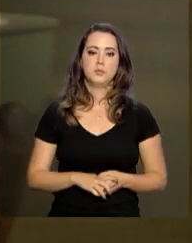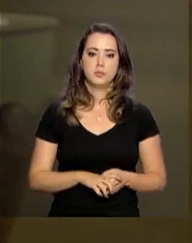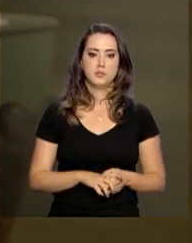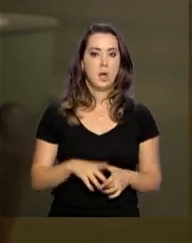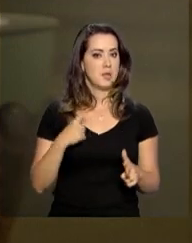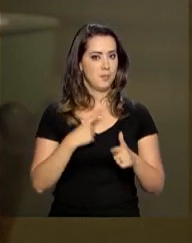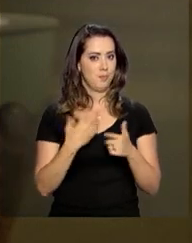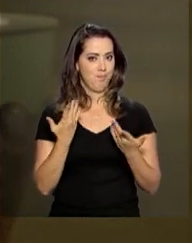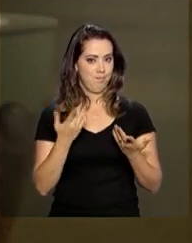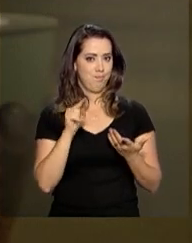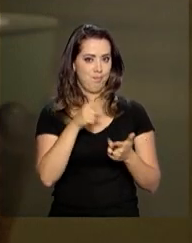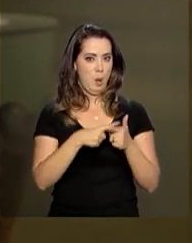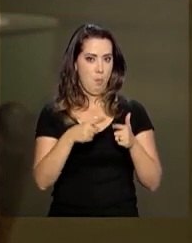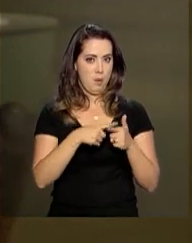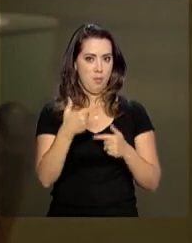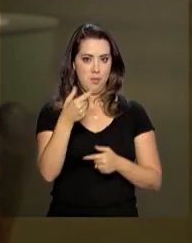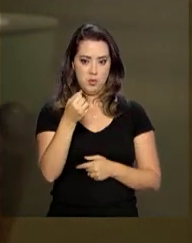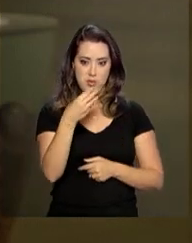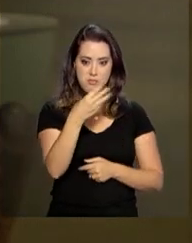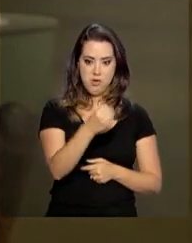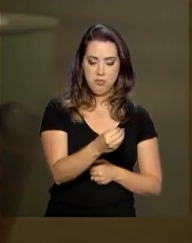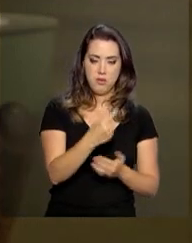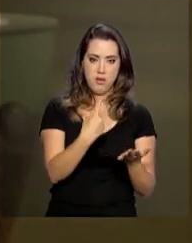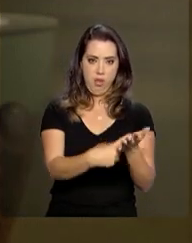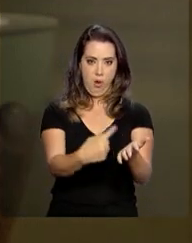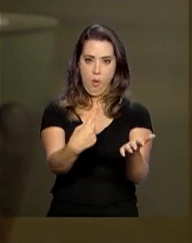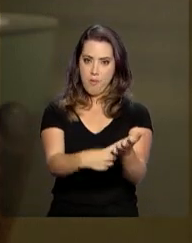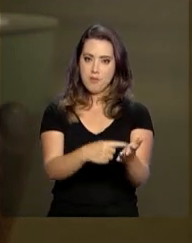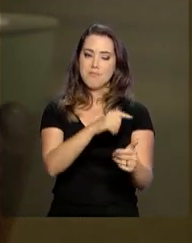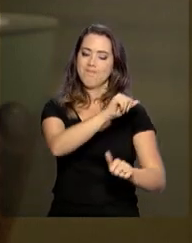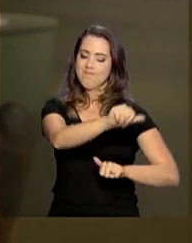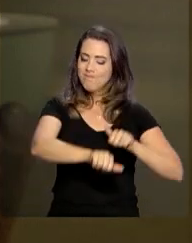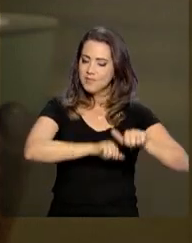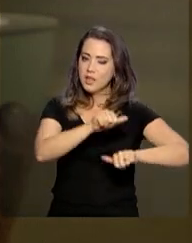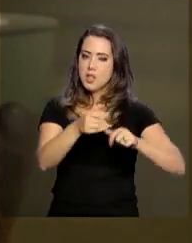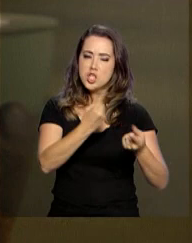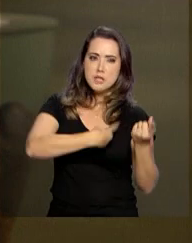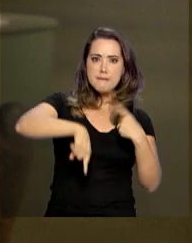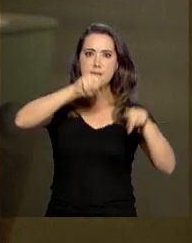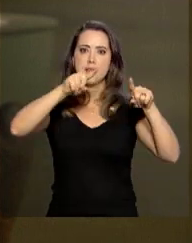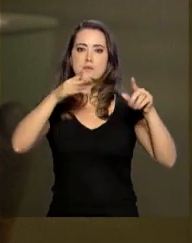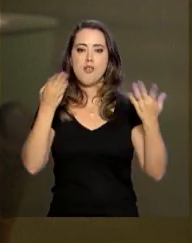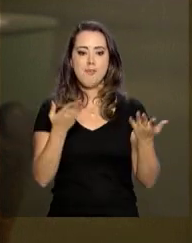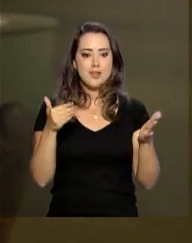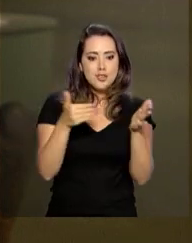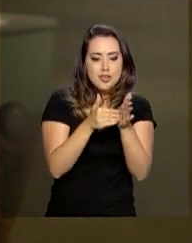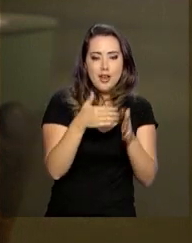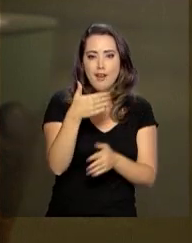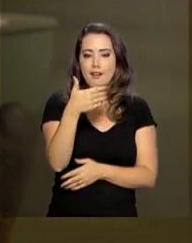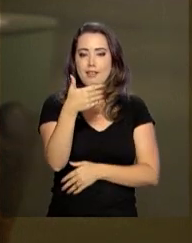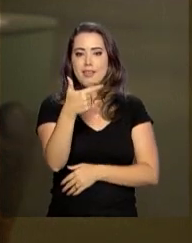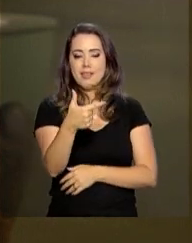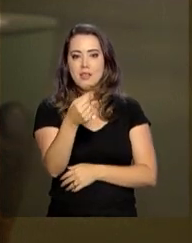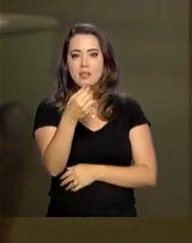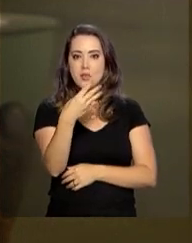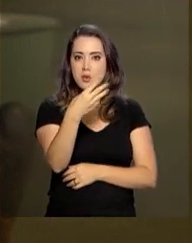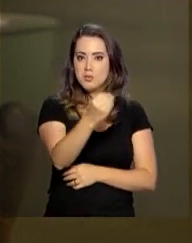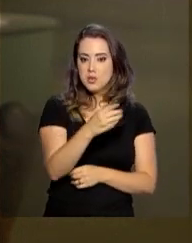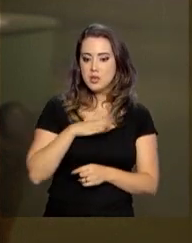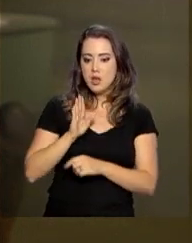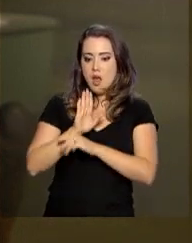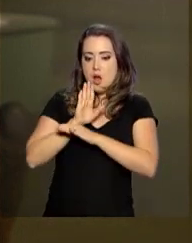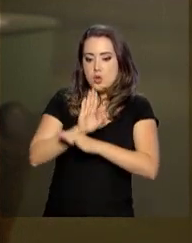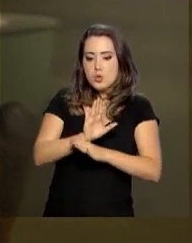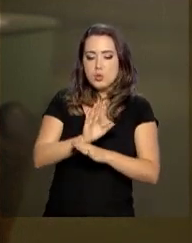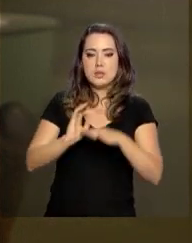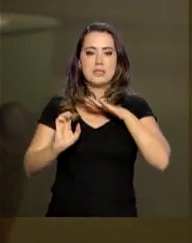eu chamo da Agenda 2030 Brasileira é uma agência, é uma agenda transformadora. A gente pode efetivamente chegar em 2030, caso a gente tenha o apoio que